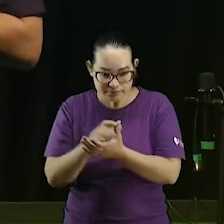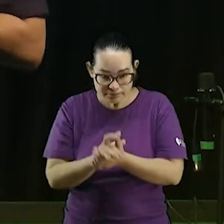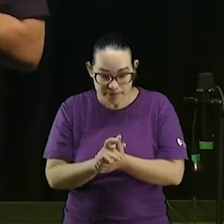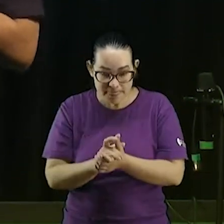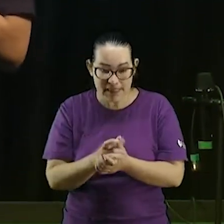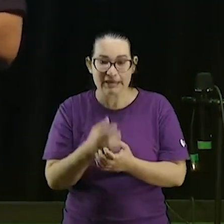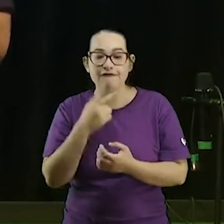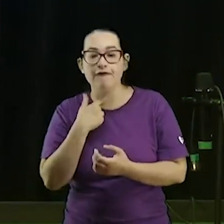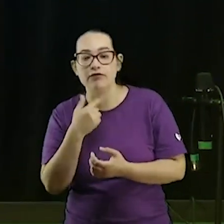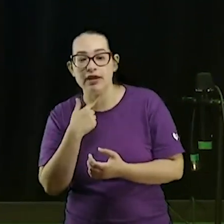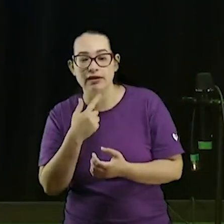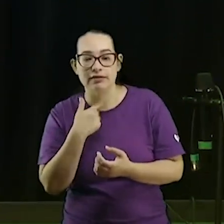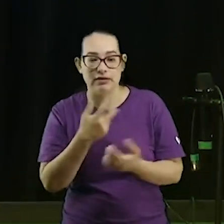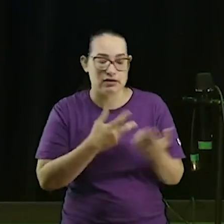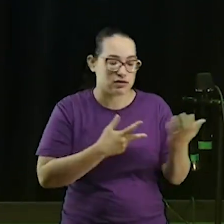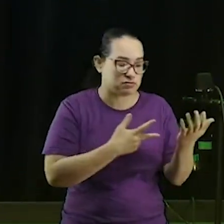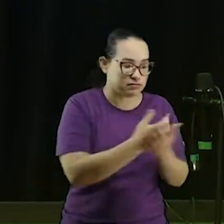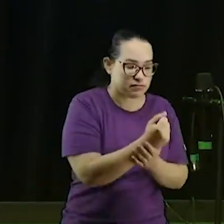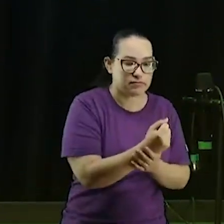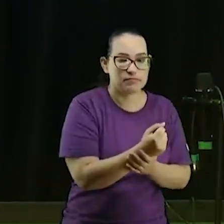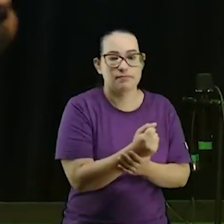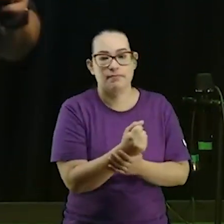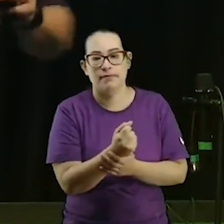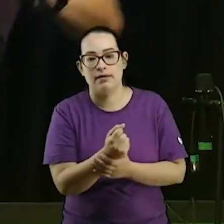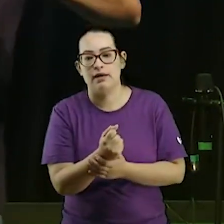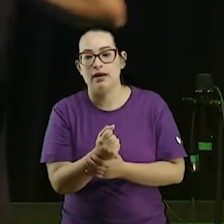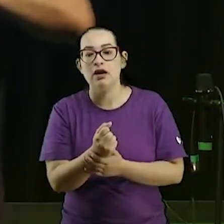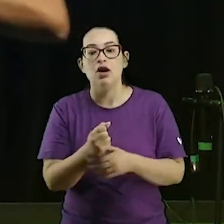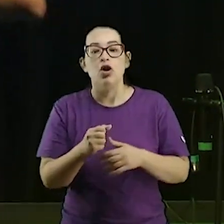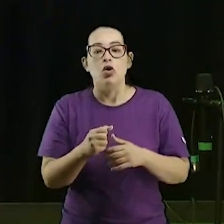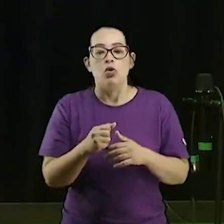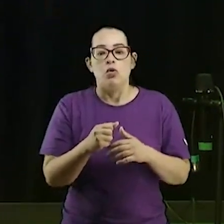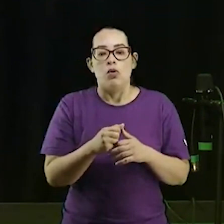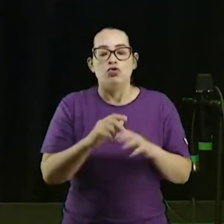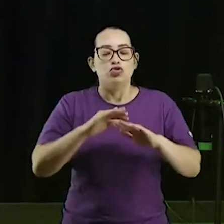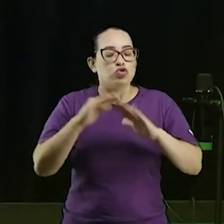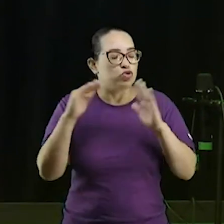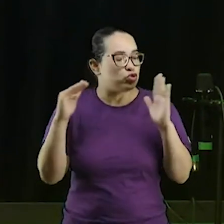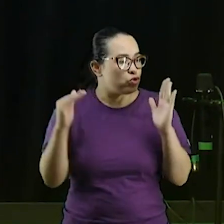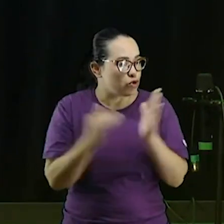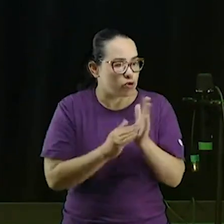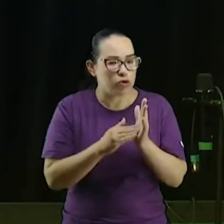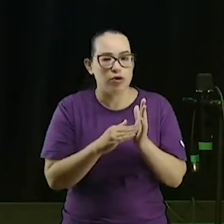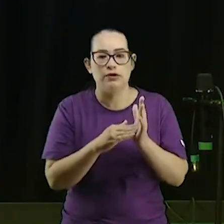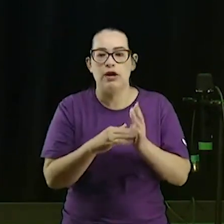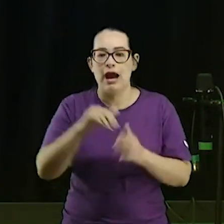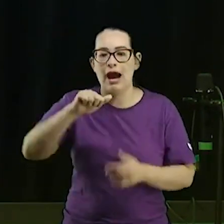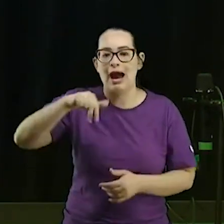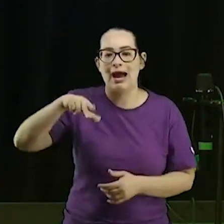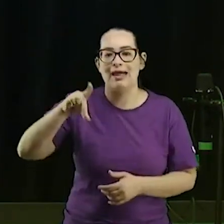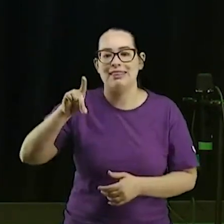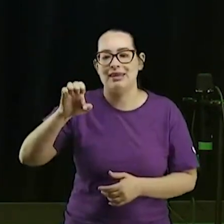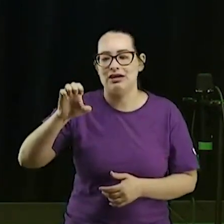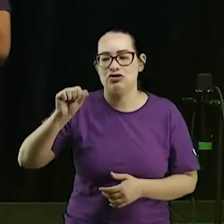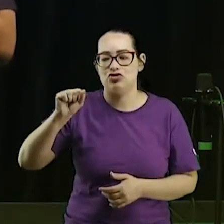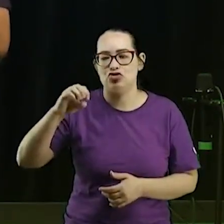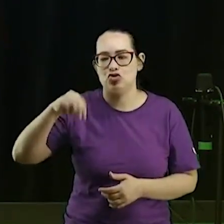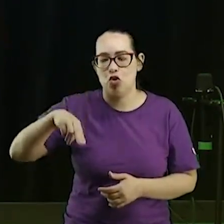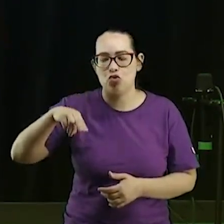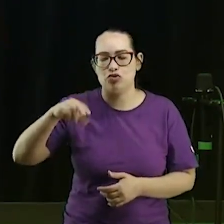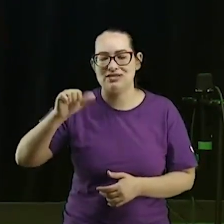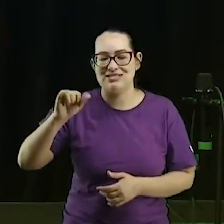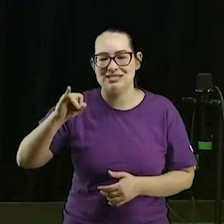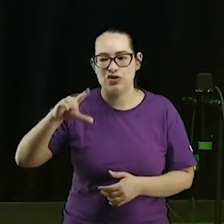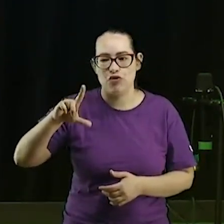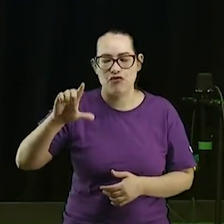é o Minotauro que é crente é o Minotouro é o peso pesado e aí todo mundo